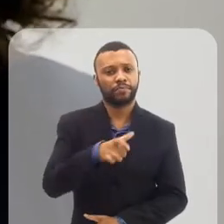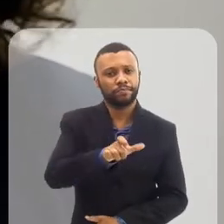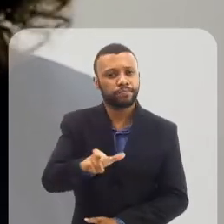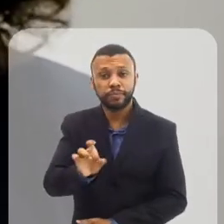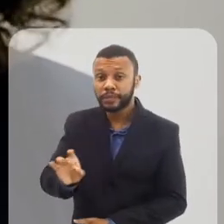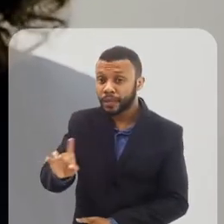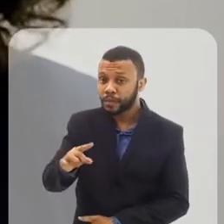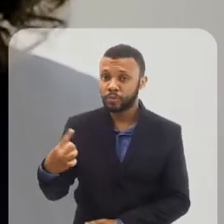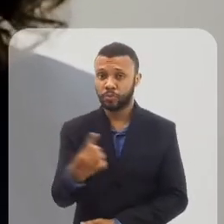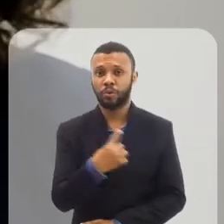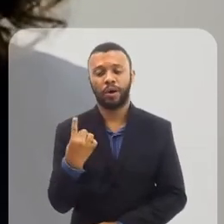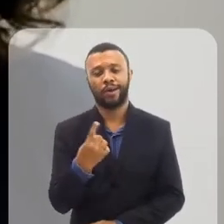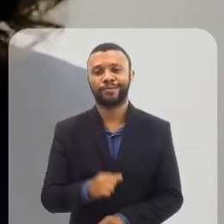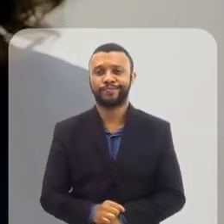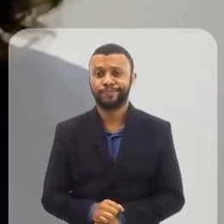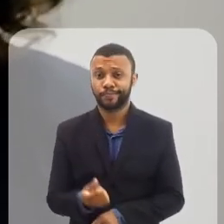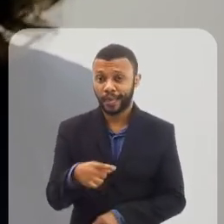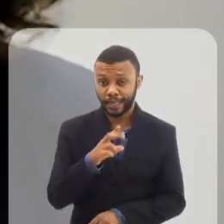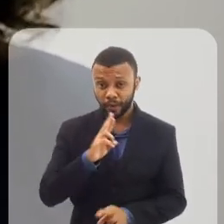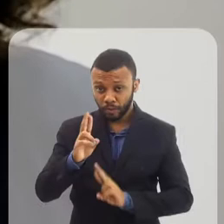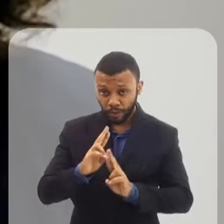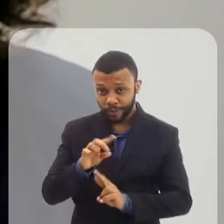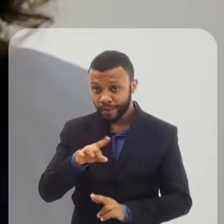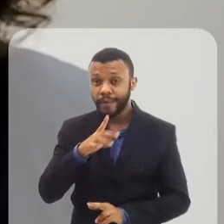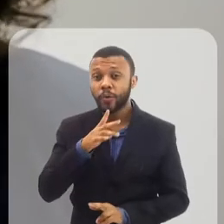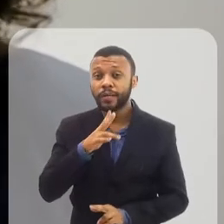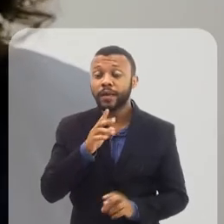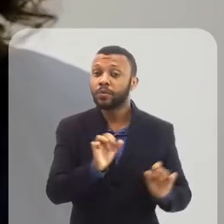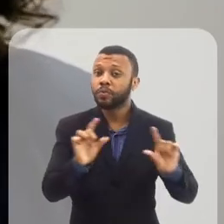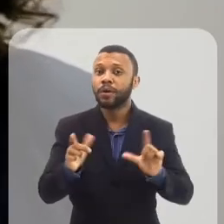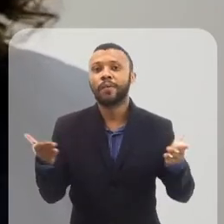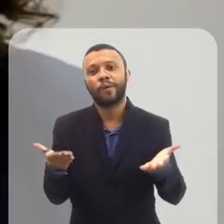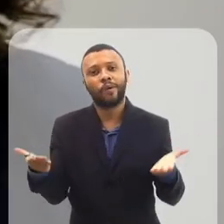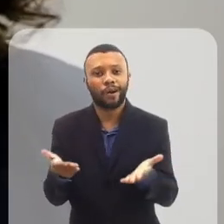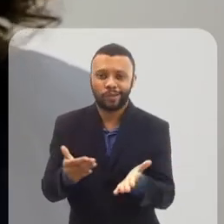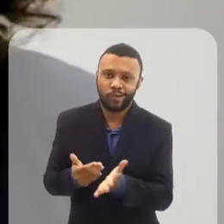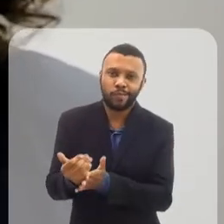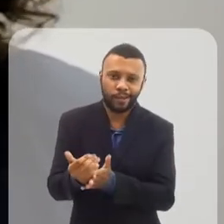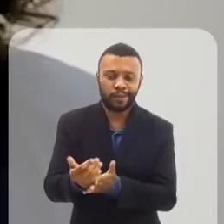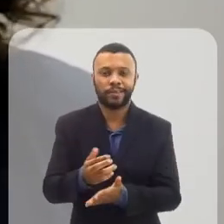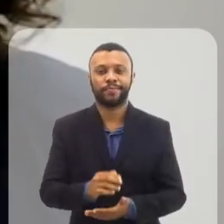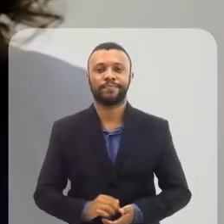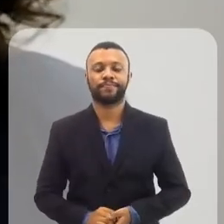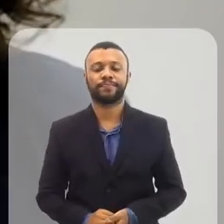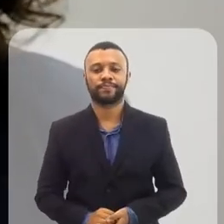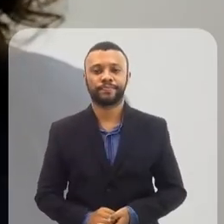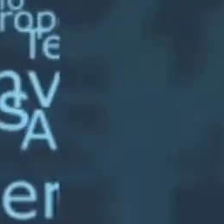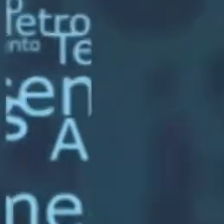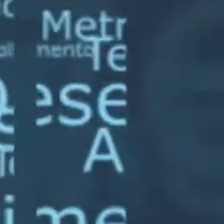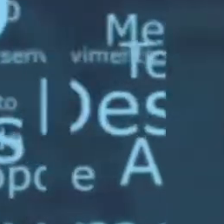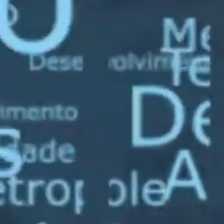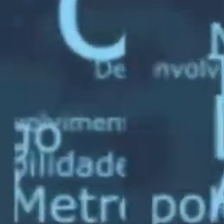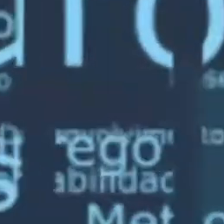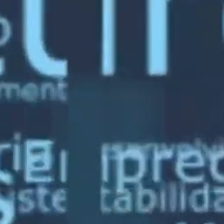na vida de cada um de nós? Essa e outras respostas você vai conhecer no Rio em Foco que começa agora.